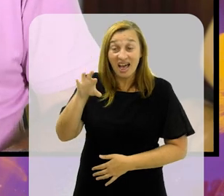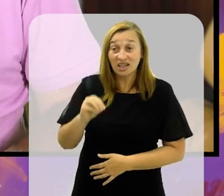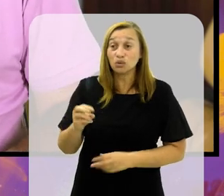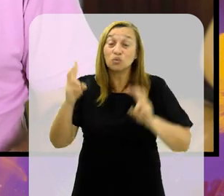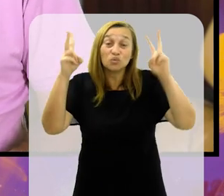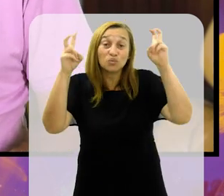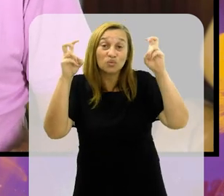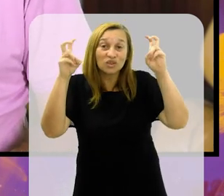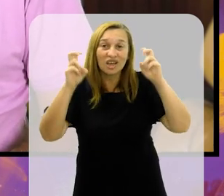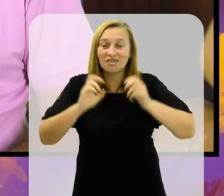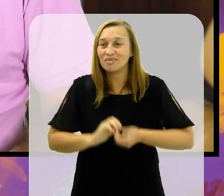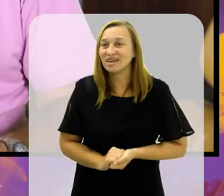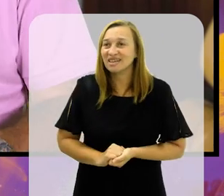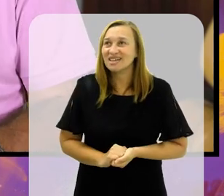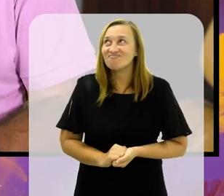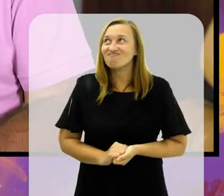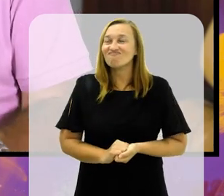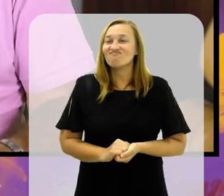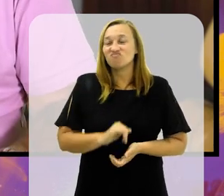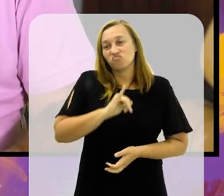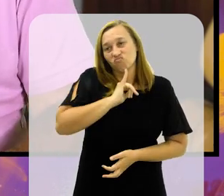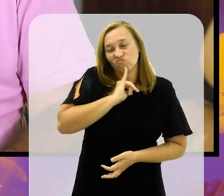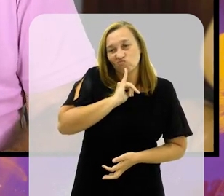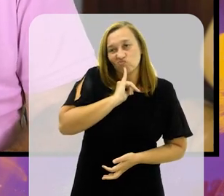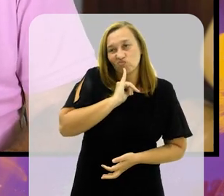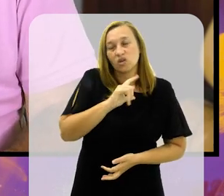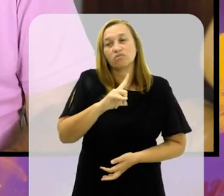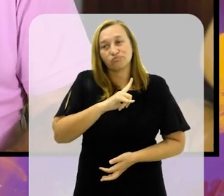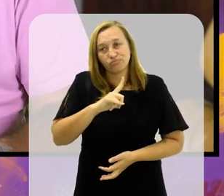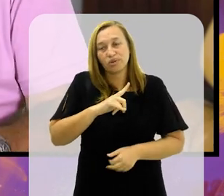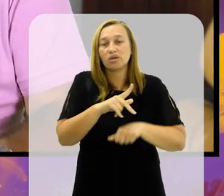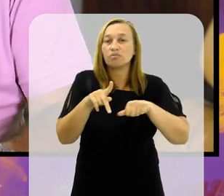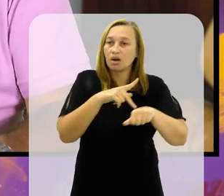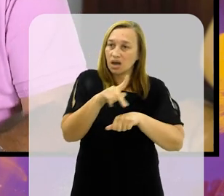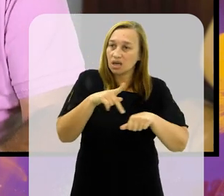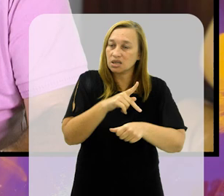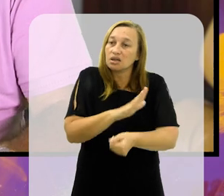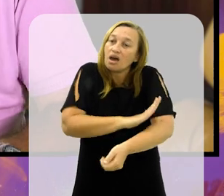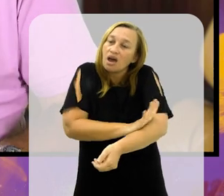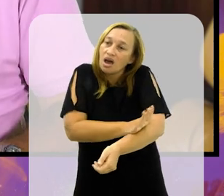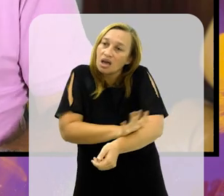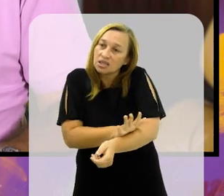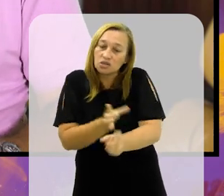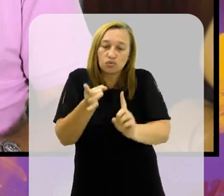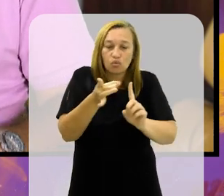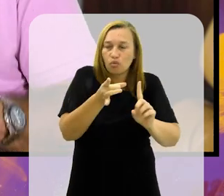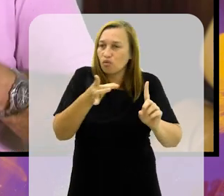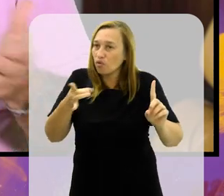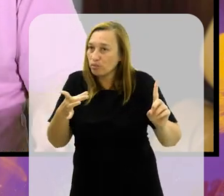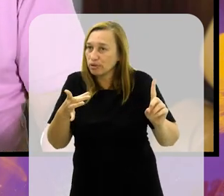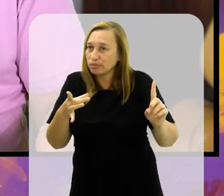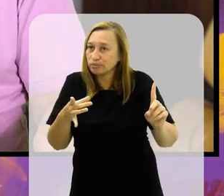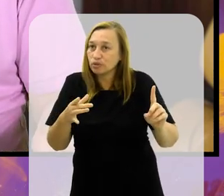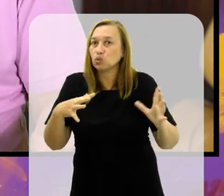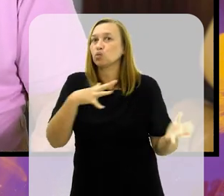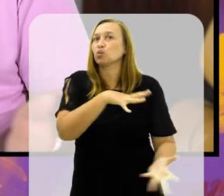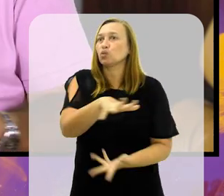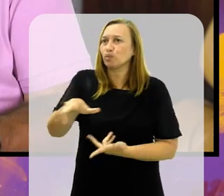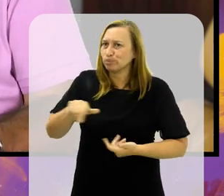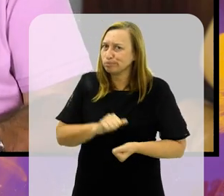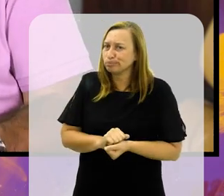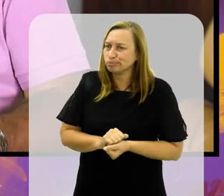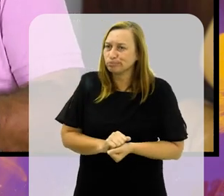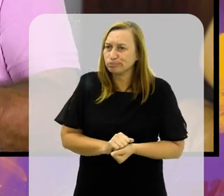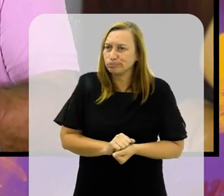desse tema que é um tema que, infelizmente, ainda existe em nosso país, racismo, homofobia e ainda no mundo.